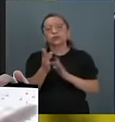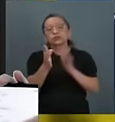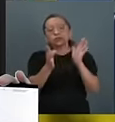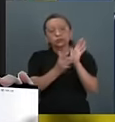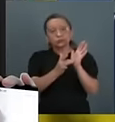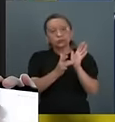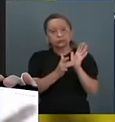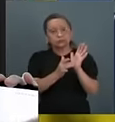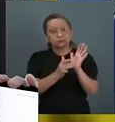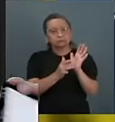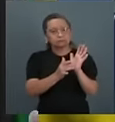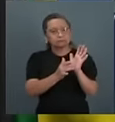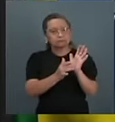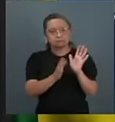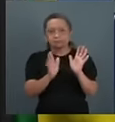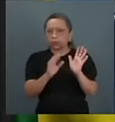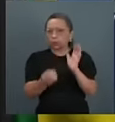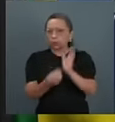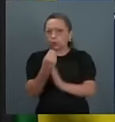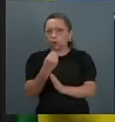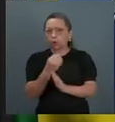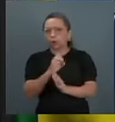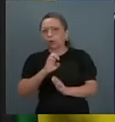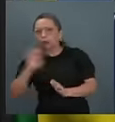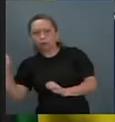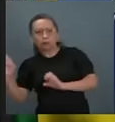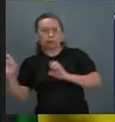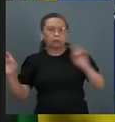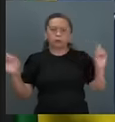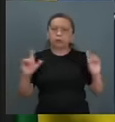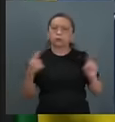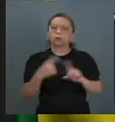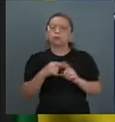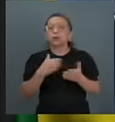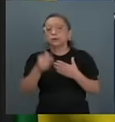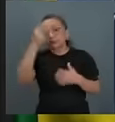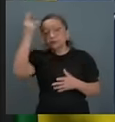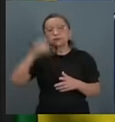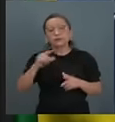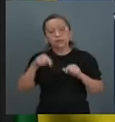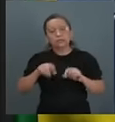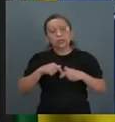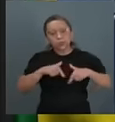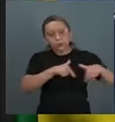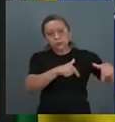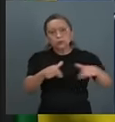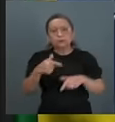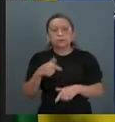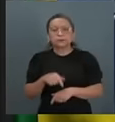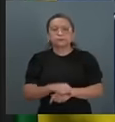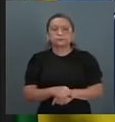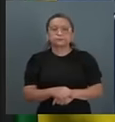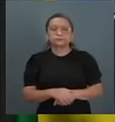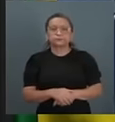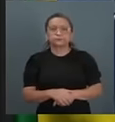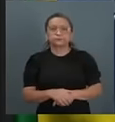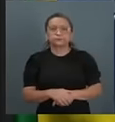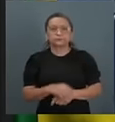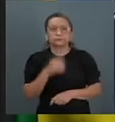não criou a ideologia de esquerda e de direita, não. Então, se fosse qualquer um que estivesse na mesma situação, estaria aqui lutando por essa pessoa. Então, presta atenção aqui, ó.